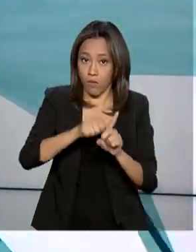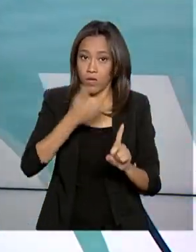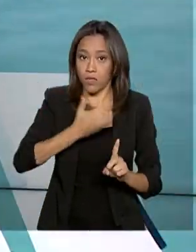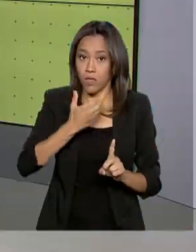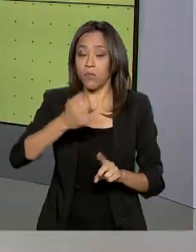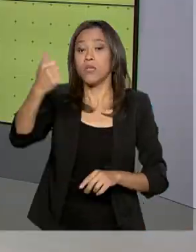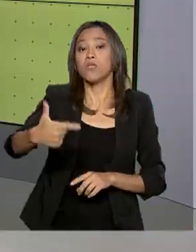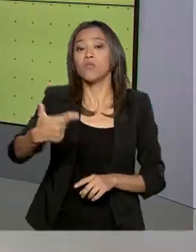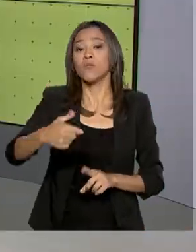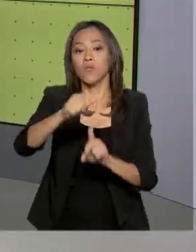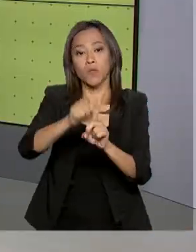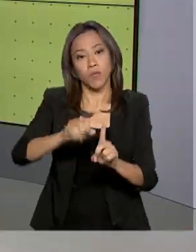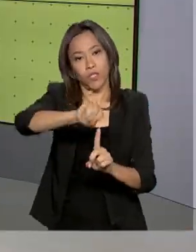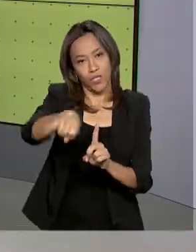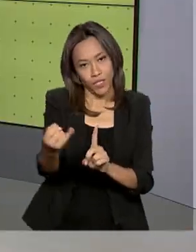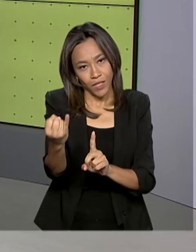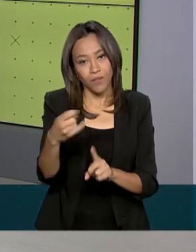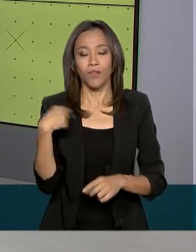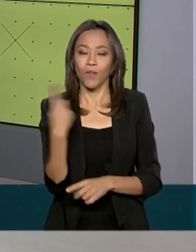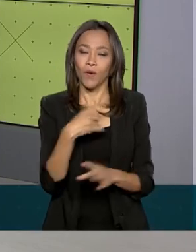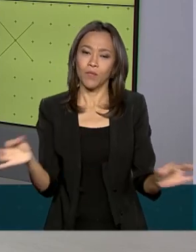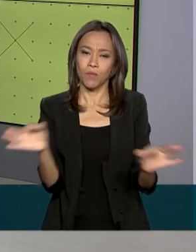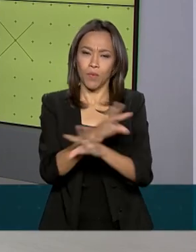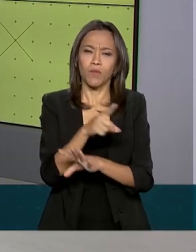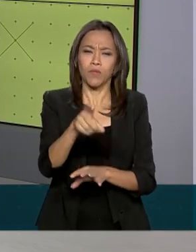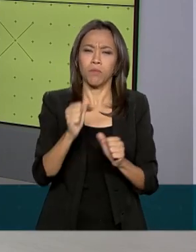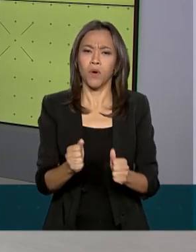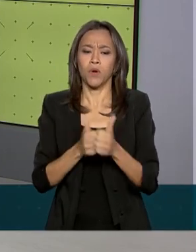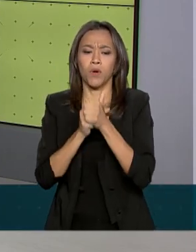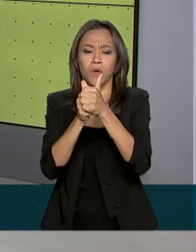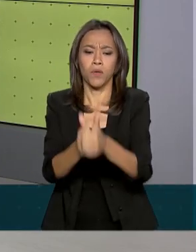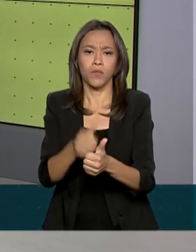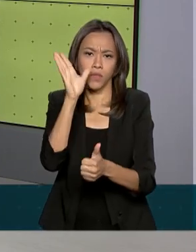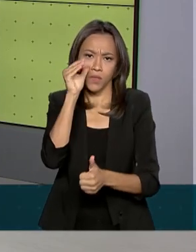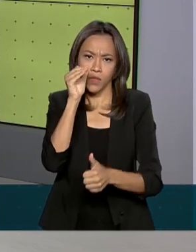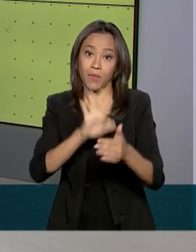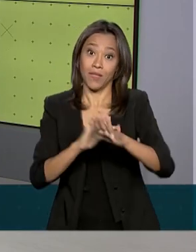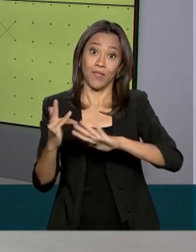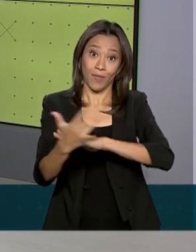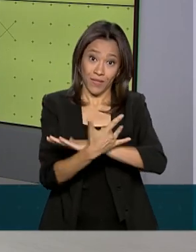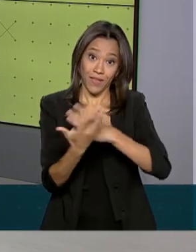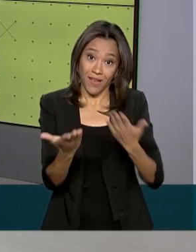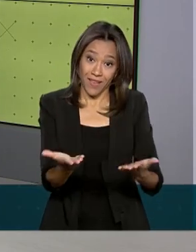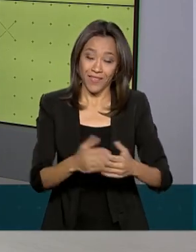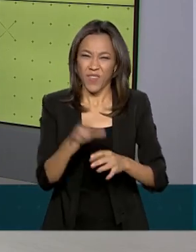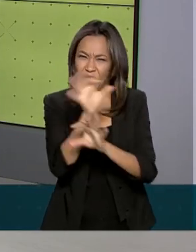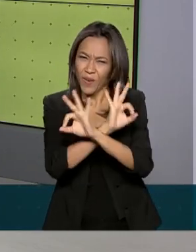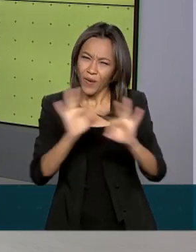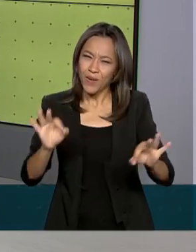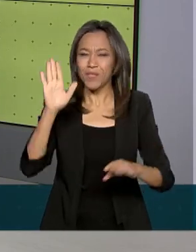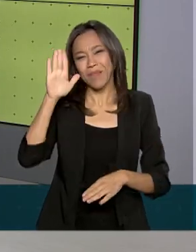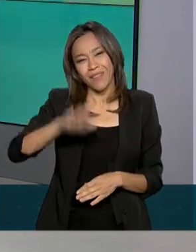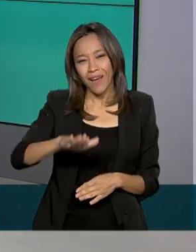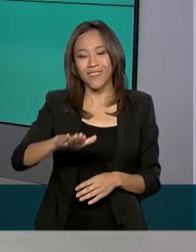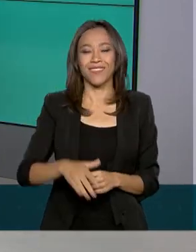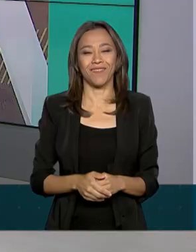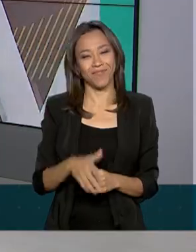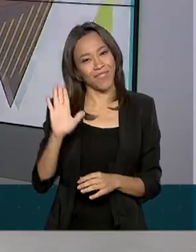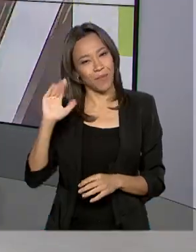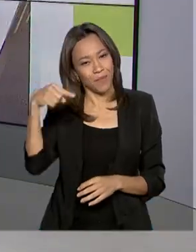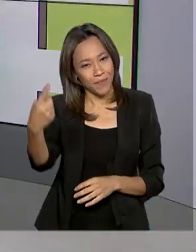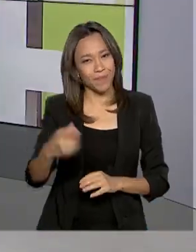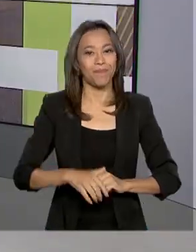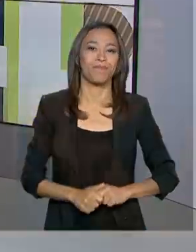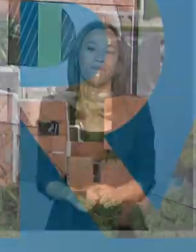janeiro. A gente fica por aqui, você pode nos acompanhar também pelas redes sociais. Ótima tarde para você e até a